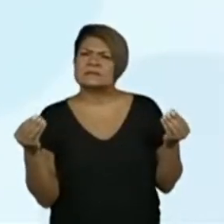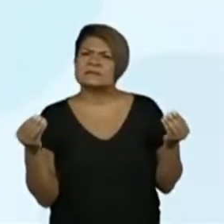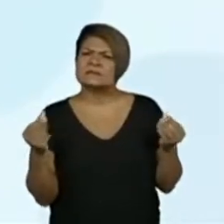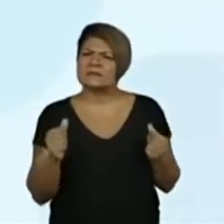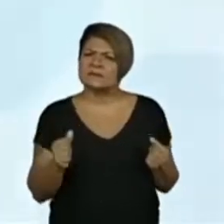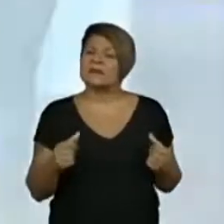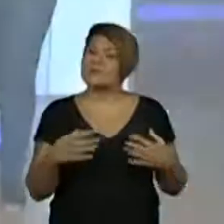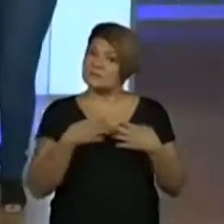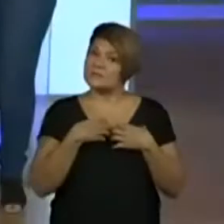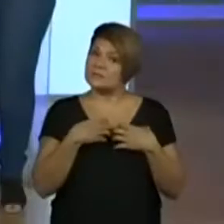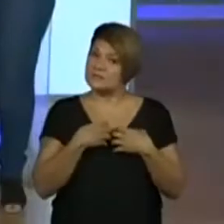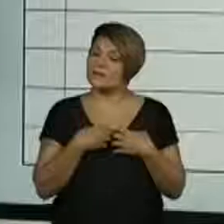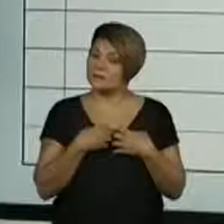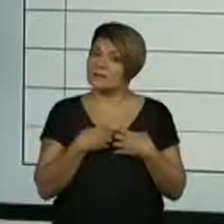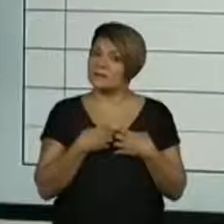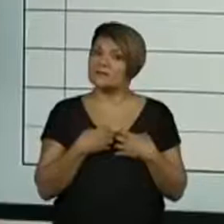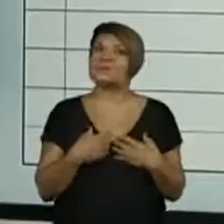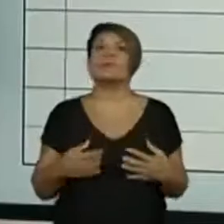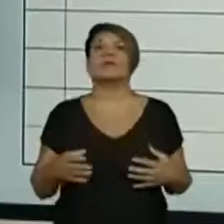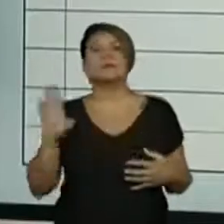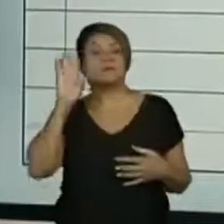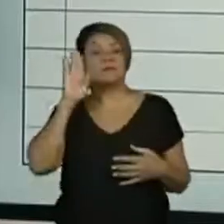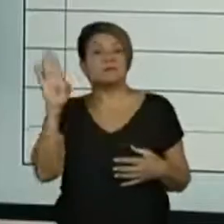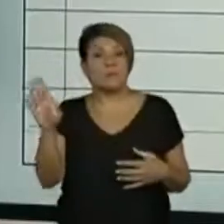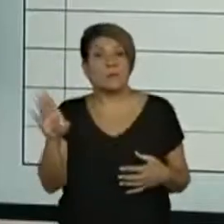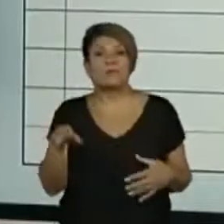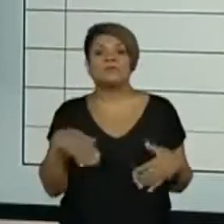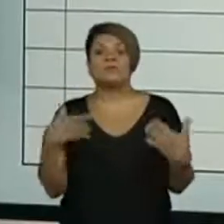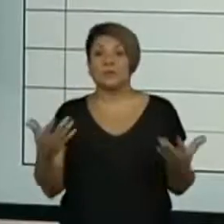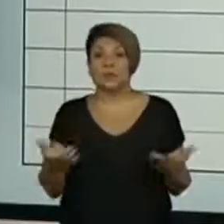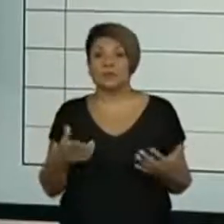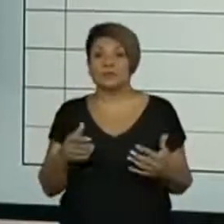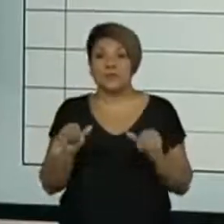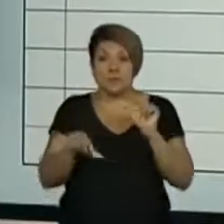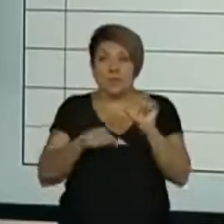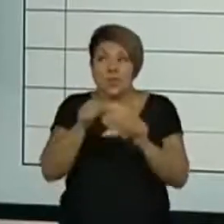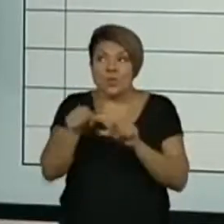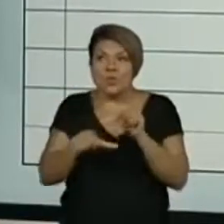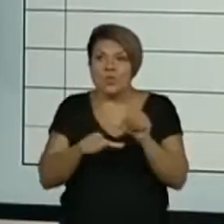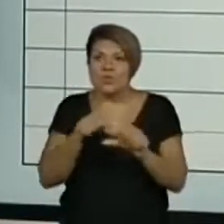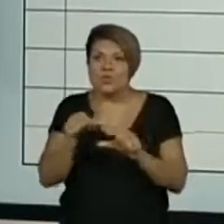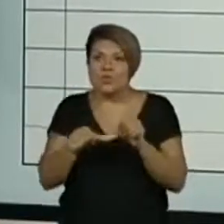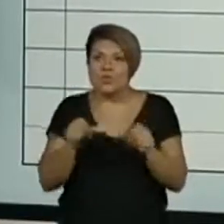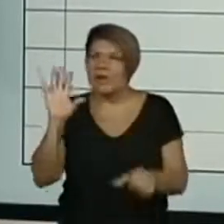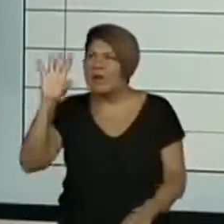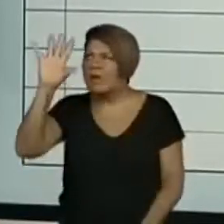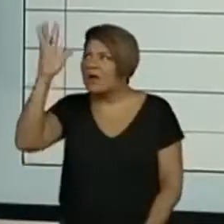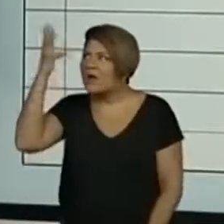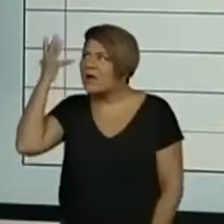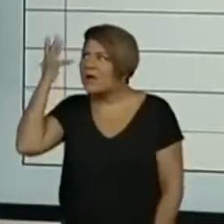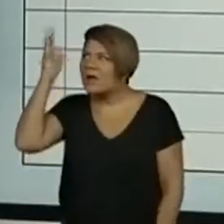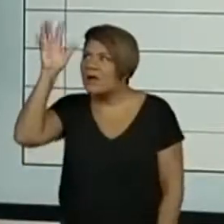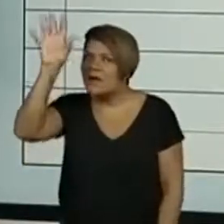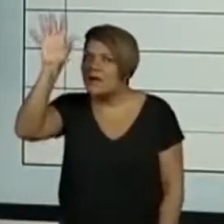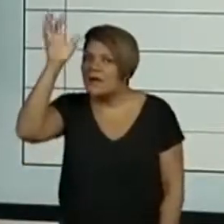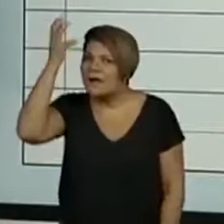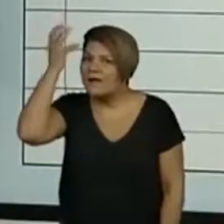A gente sente lá e principalmente quando a gente tem uma mudança de temperatura. Olha a importância.